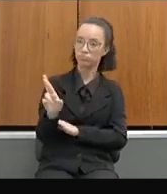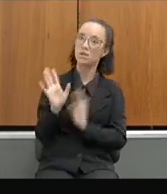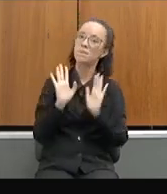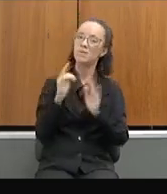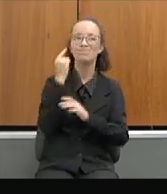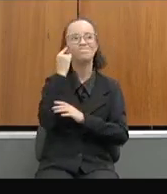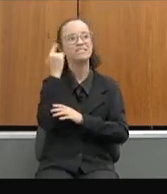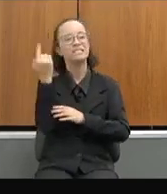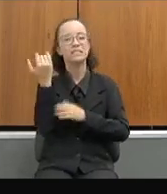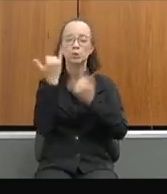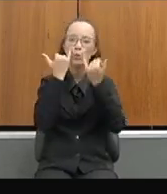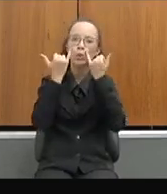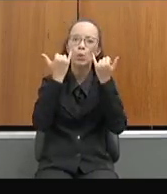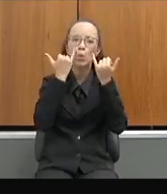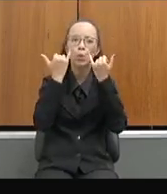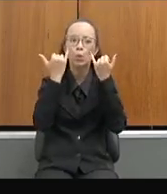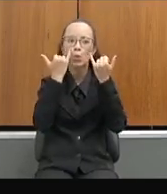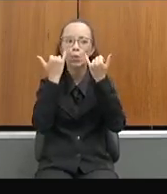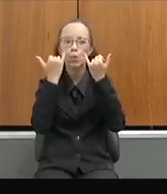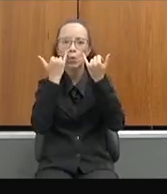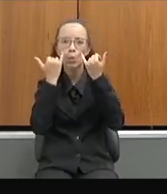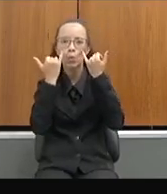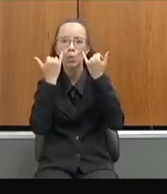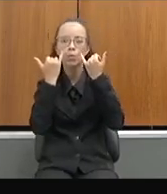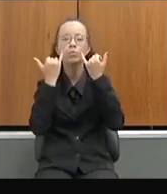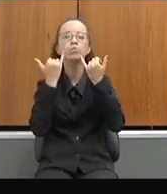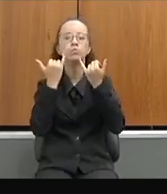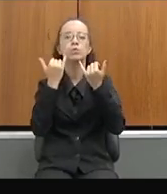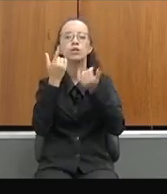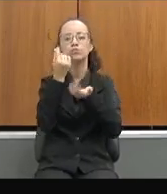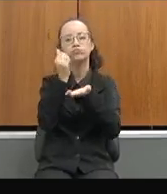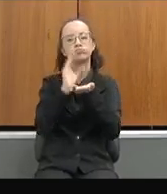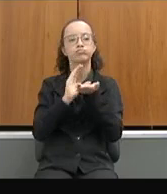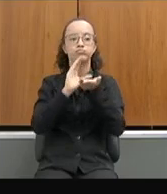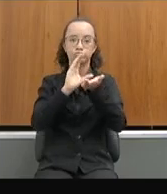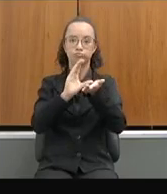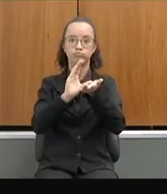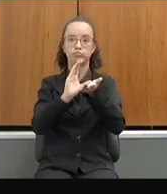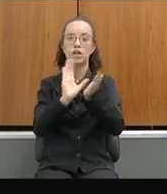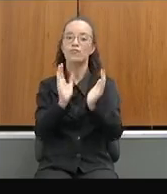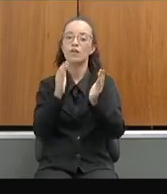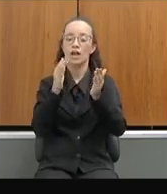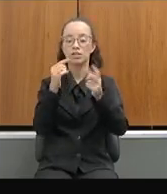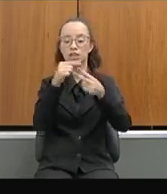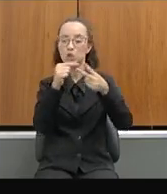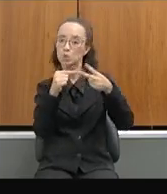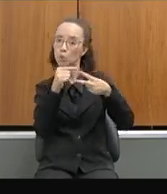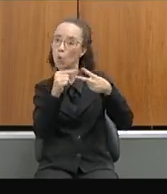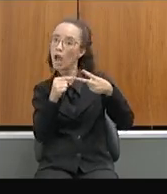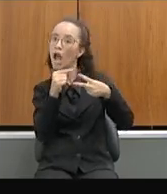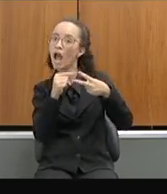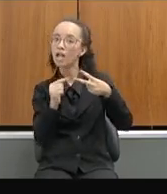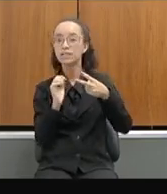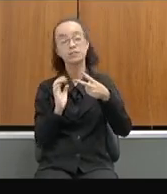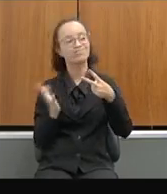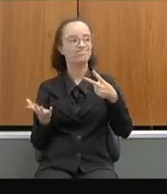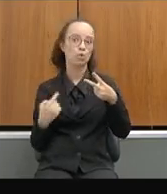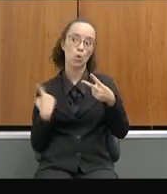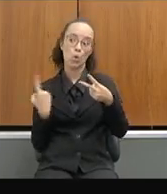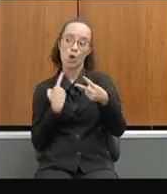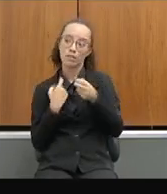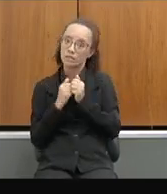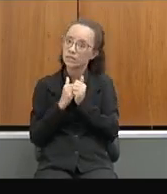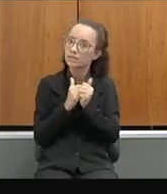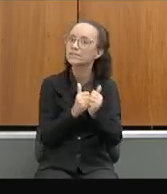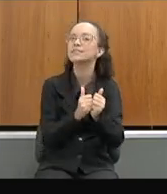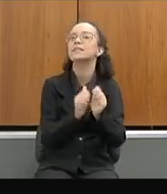penso que essas informações do volume de recursos destinado a essas duas universidades, a gente vem acompanhando, mas